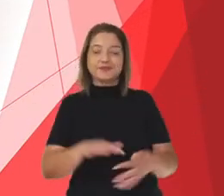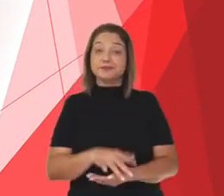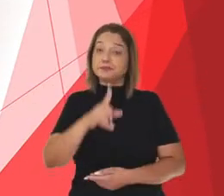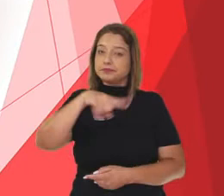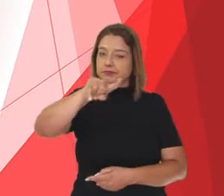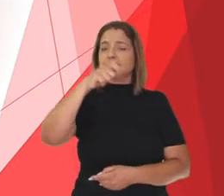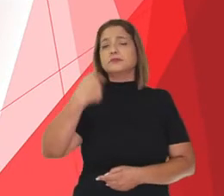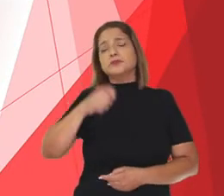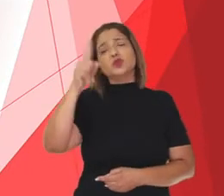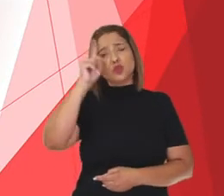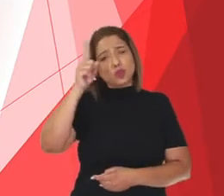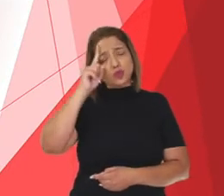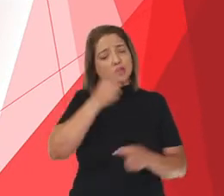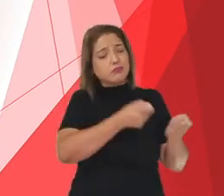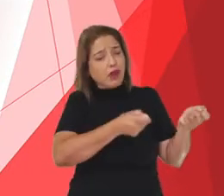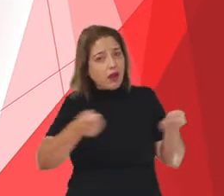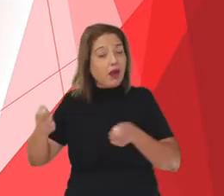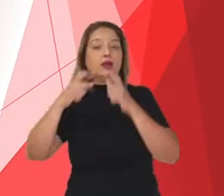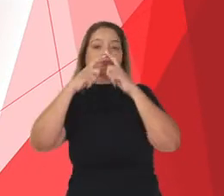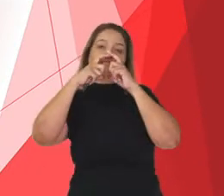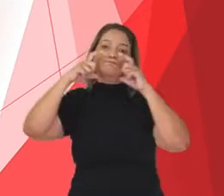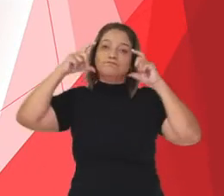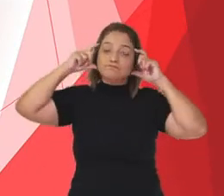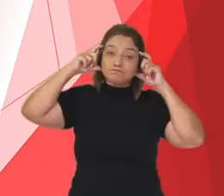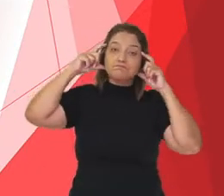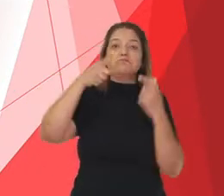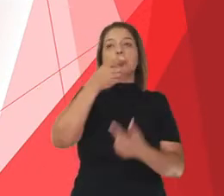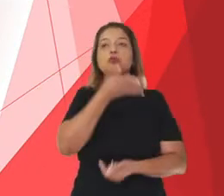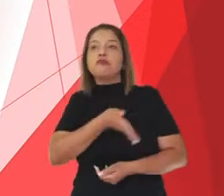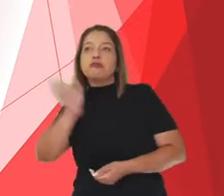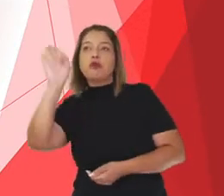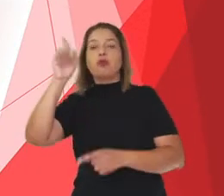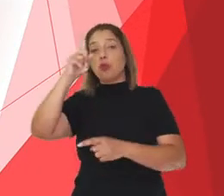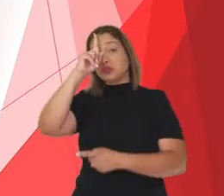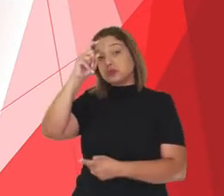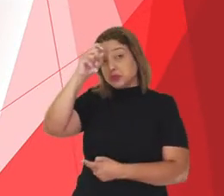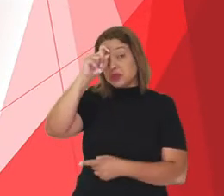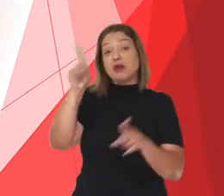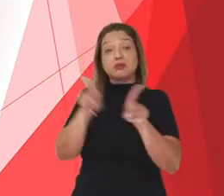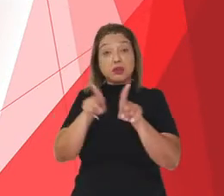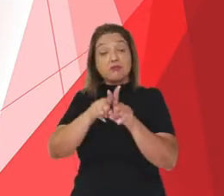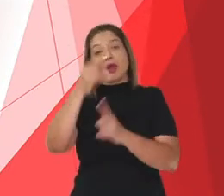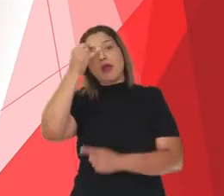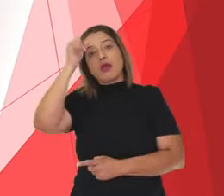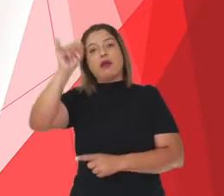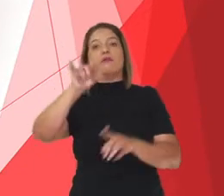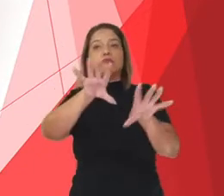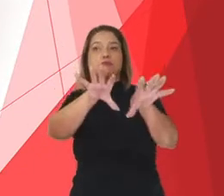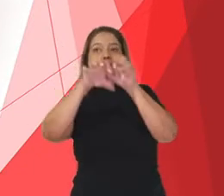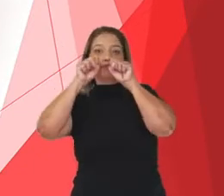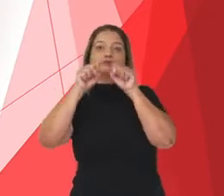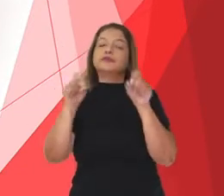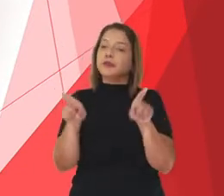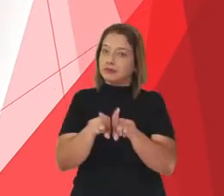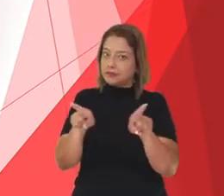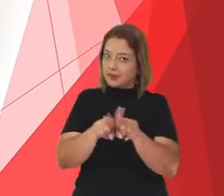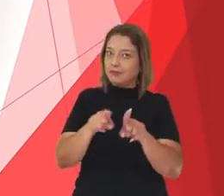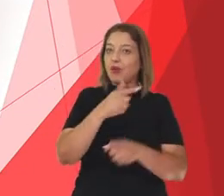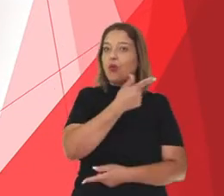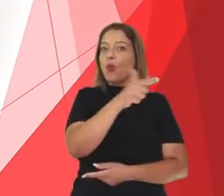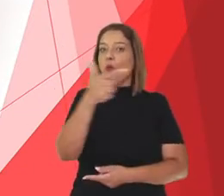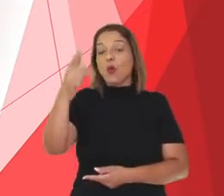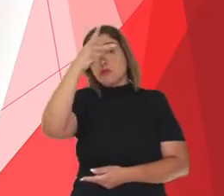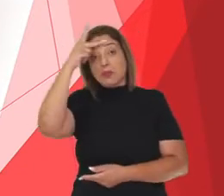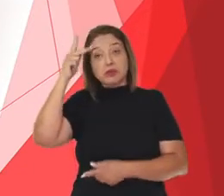delas em seu dia a dia. Ou, quando for, em um pronto-socorro, para evitar contaminar outras